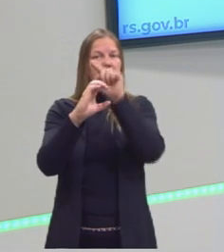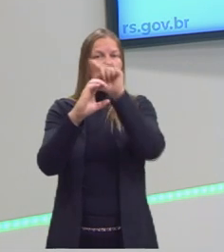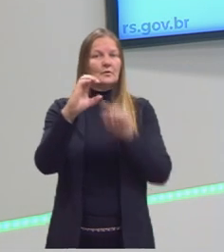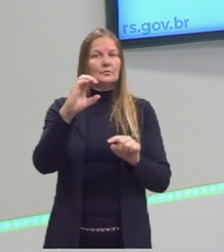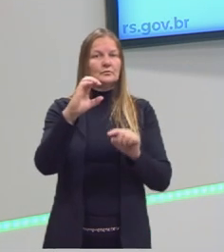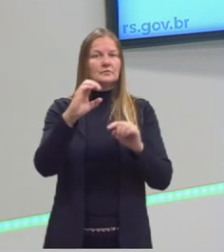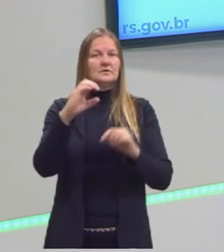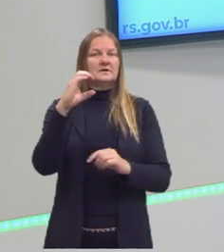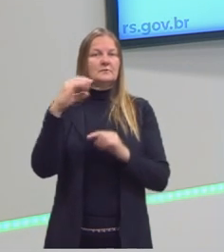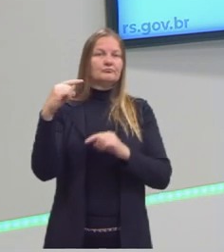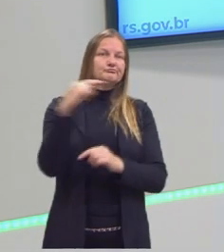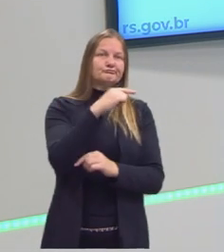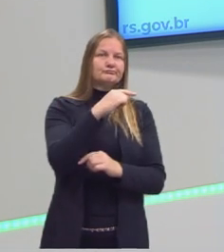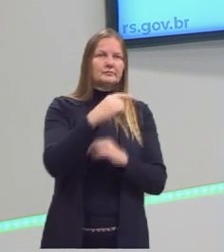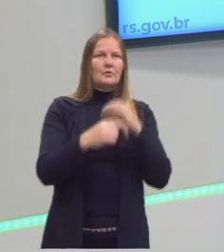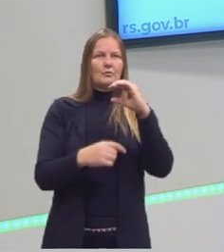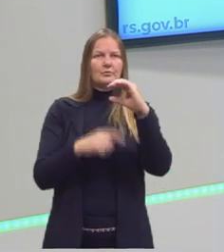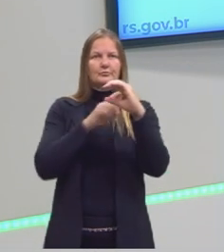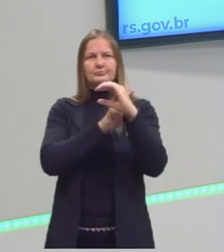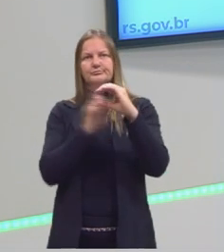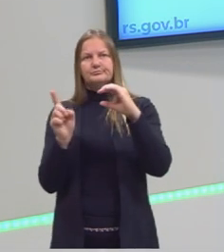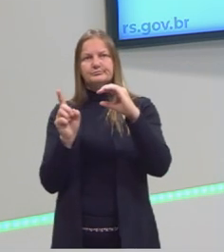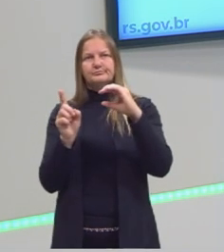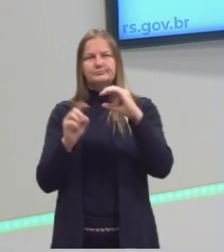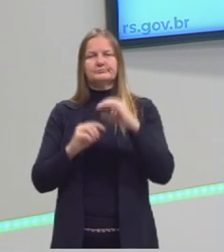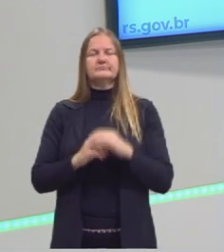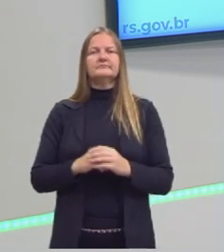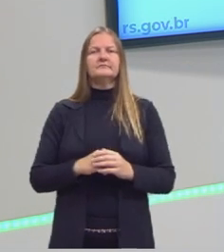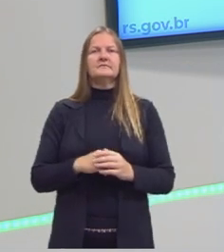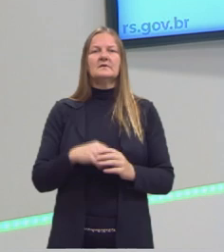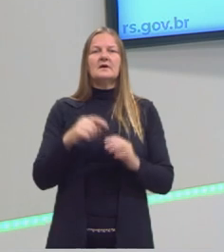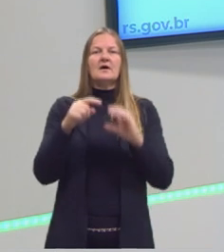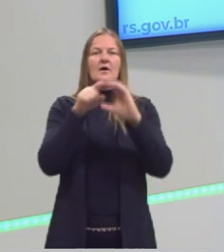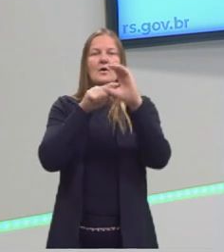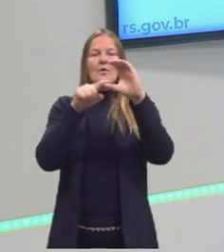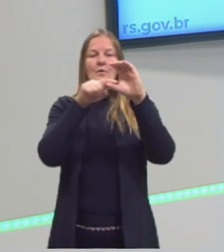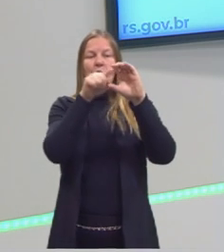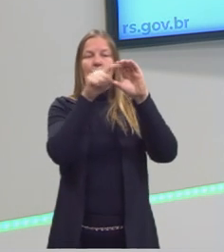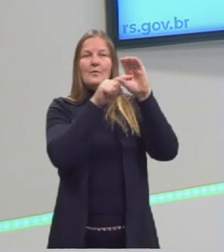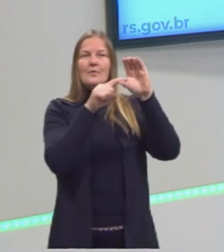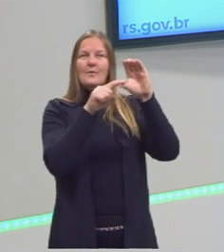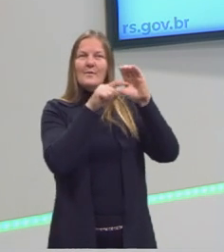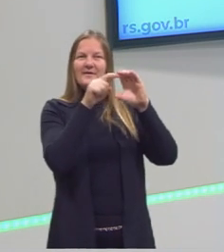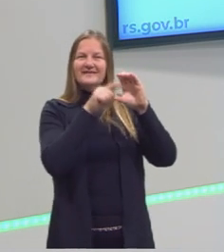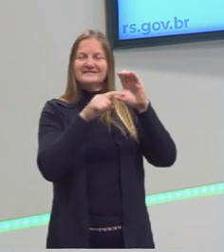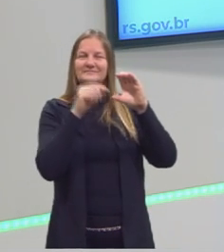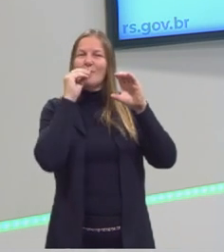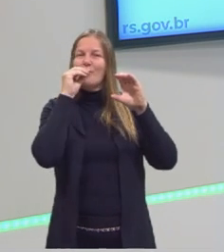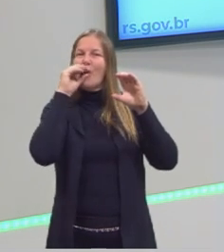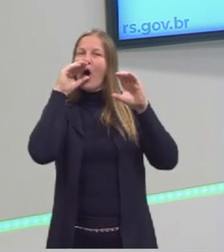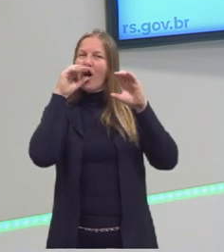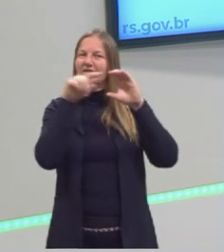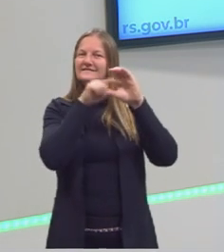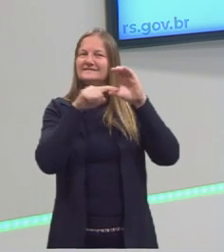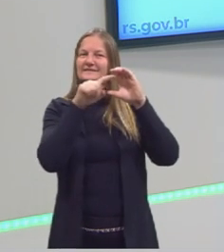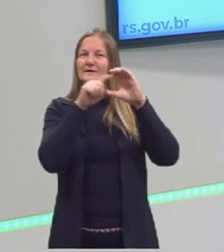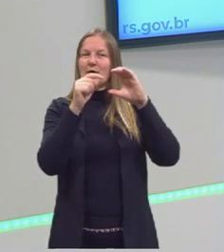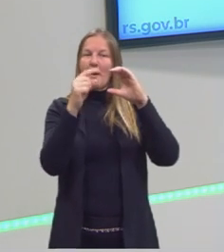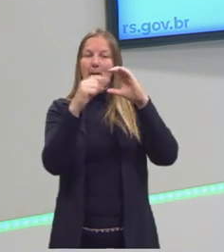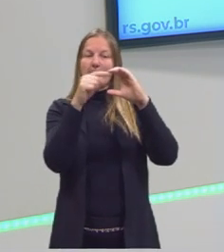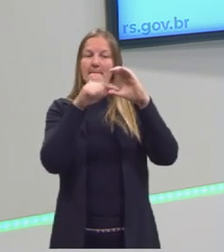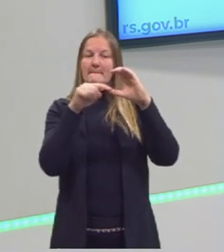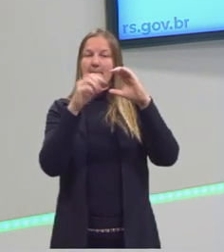do lado que ele está virado. Pensem o seguinte. A boquinha aberta do ce, ela está sempre virada para o conjunto maior.